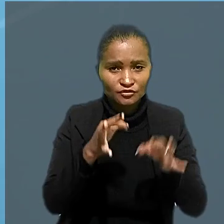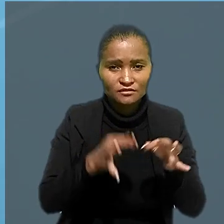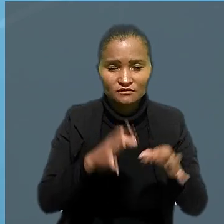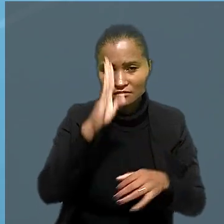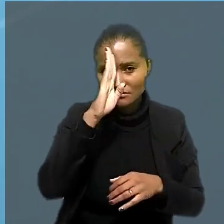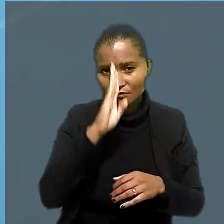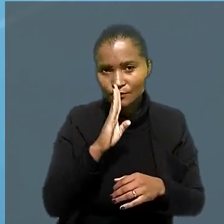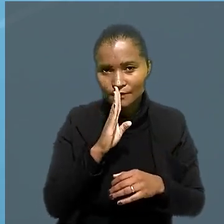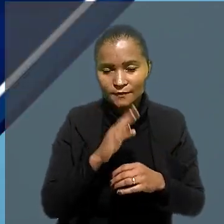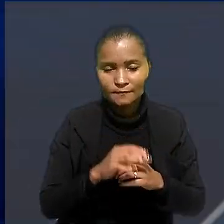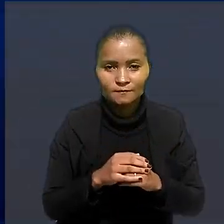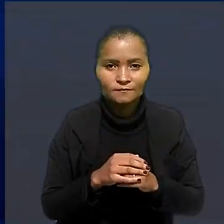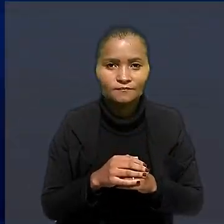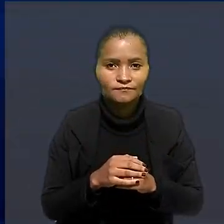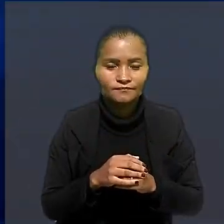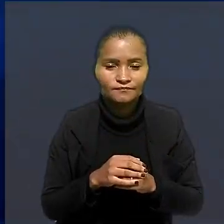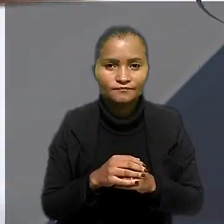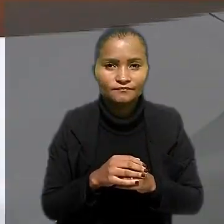gratuita.